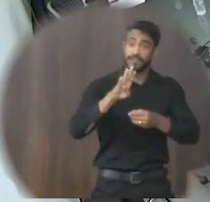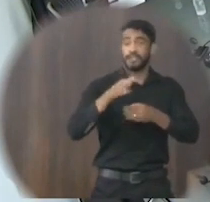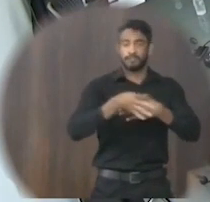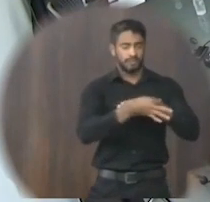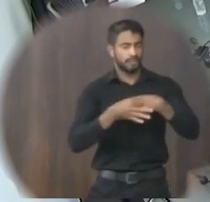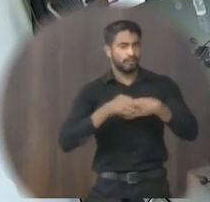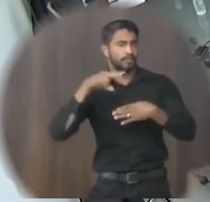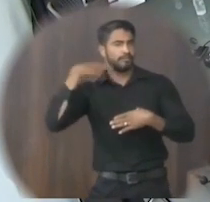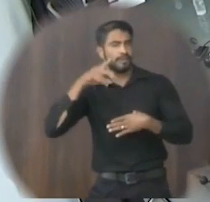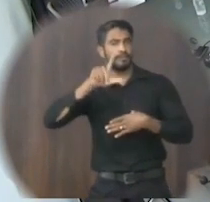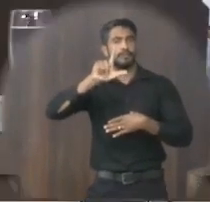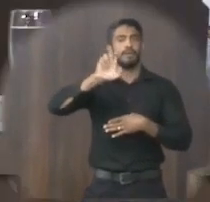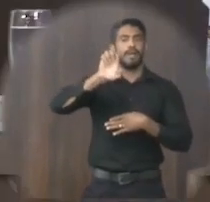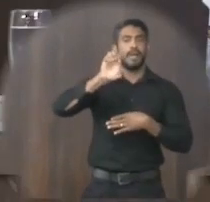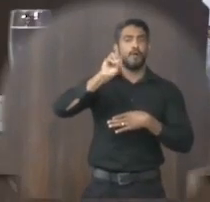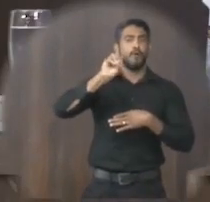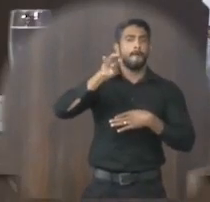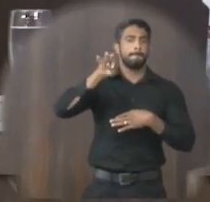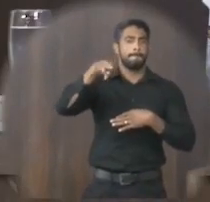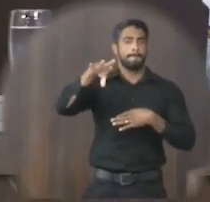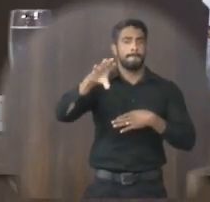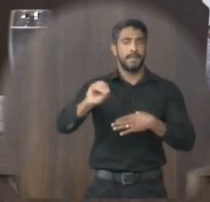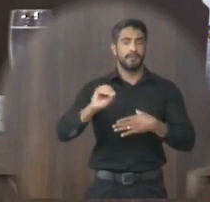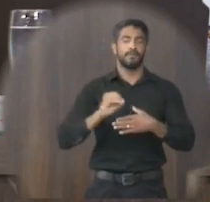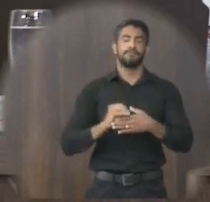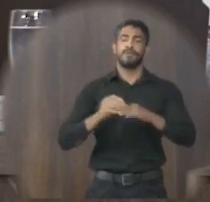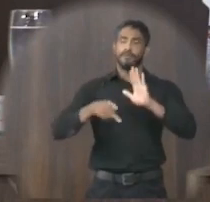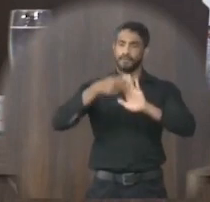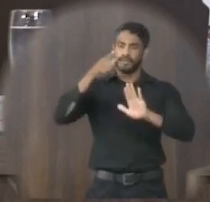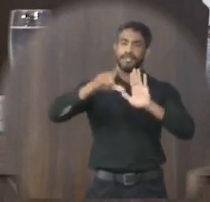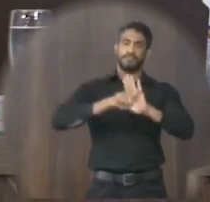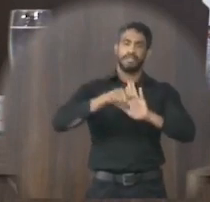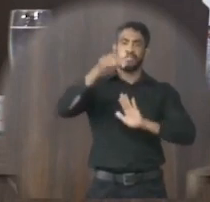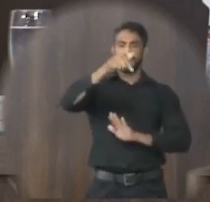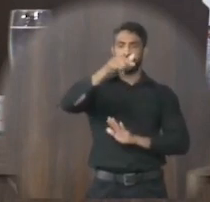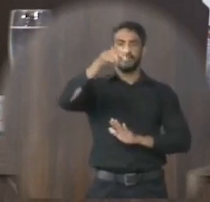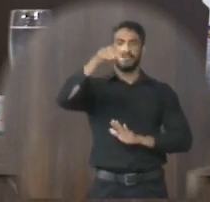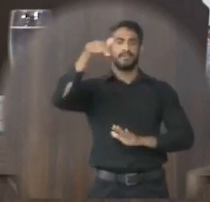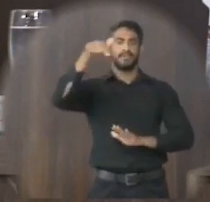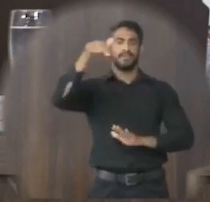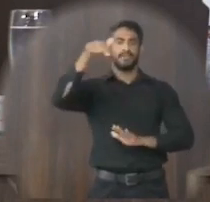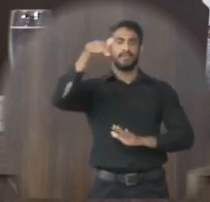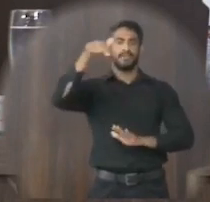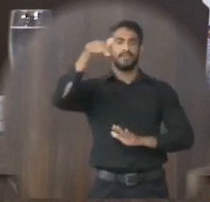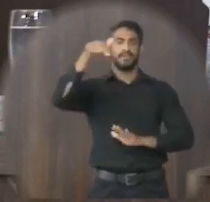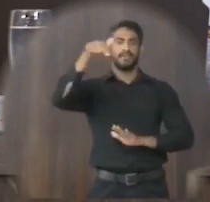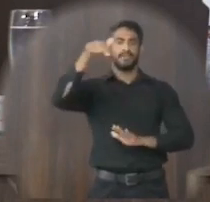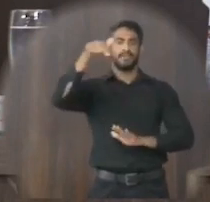autoria do vereador Leobino Antunes de Bem Projeto de lei 077-2021